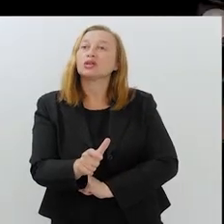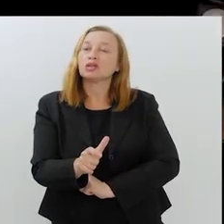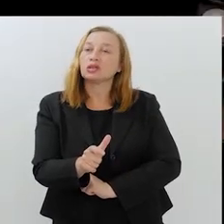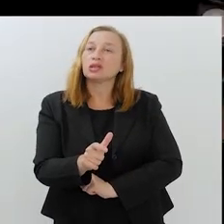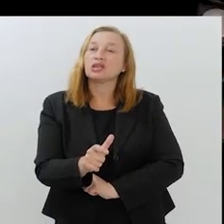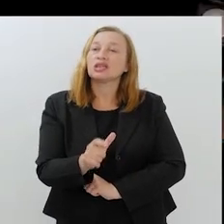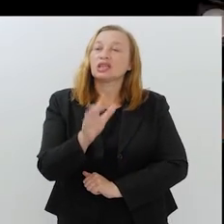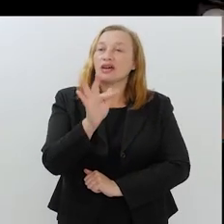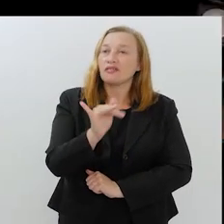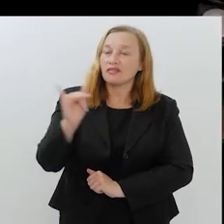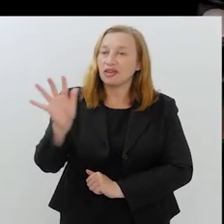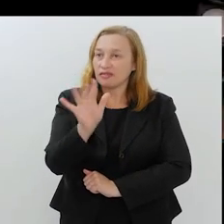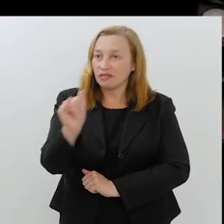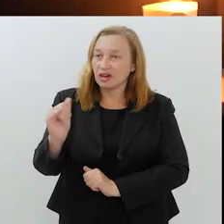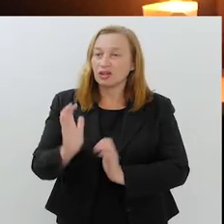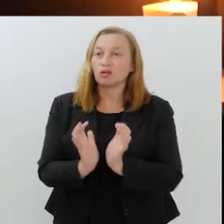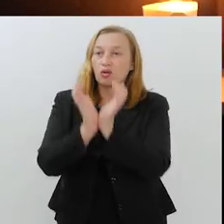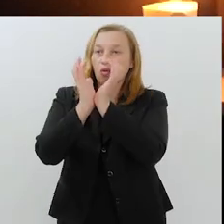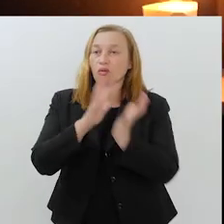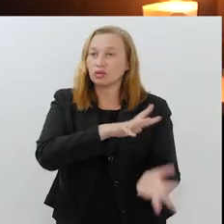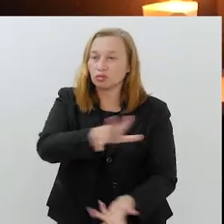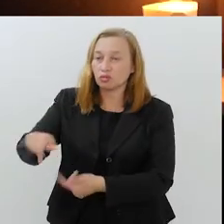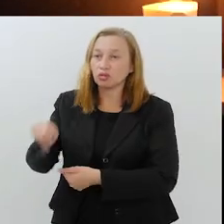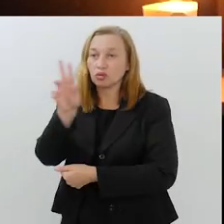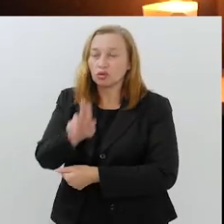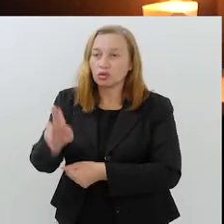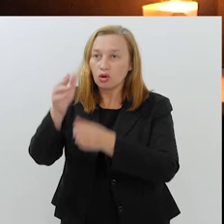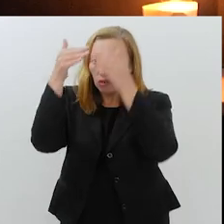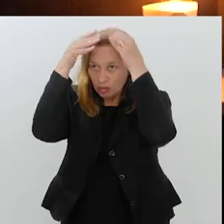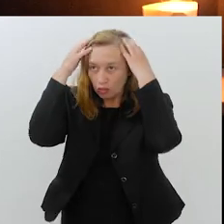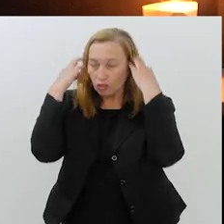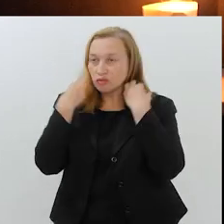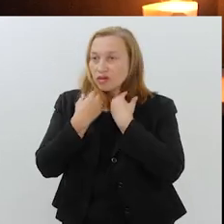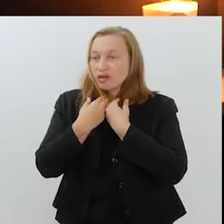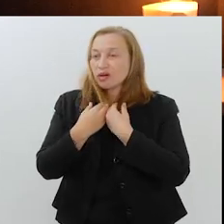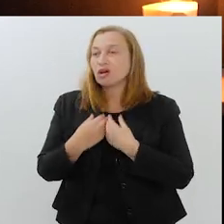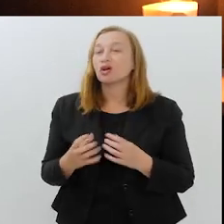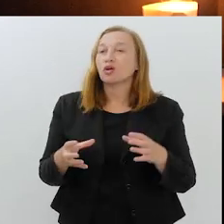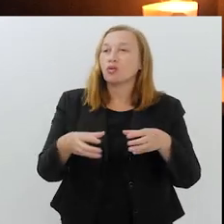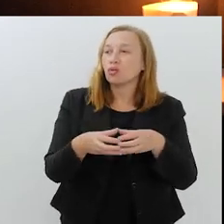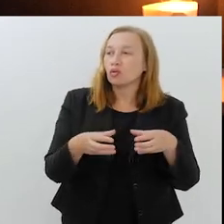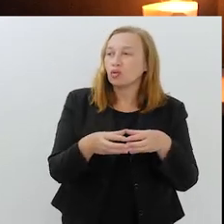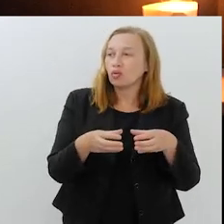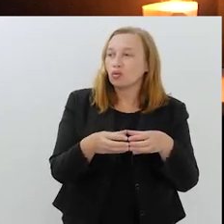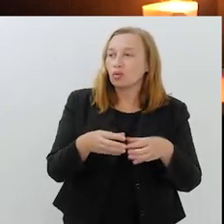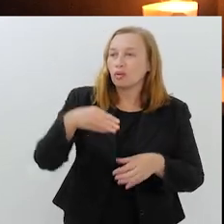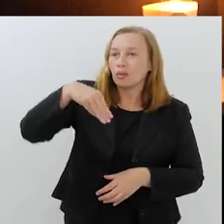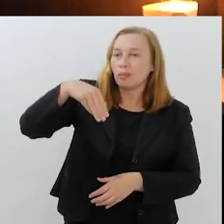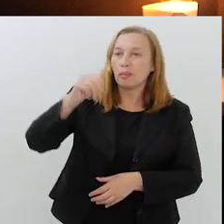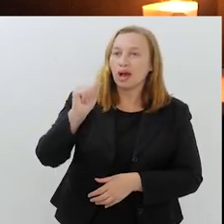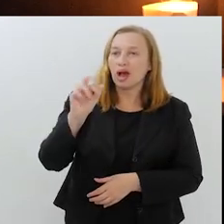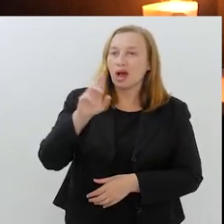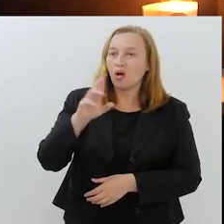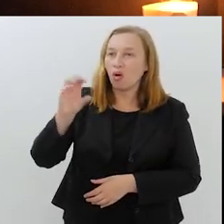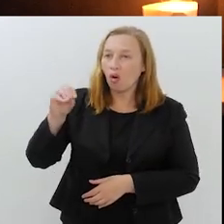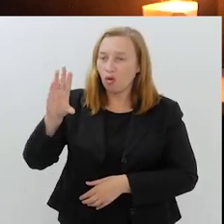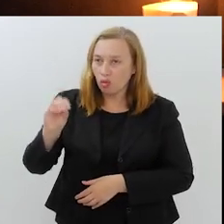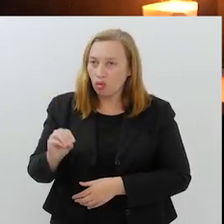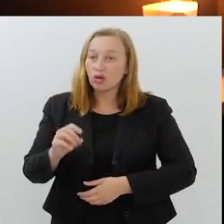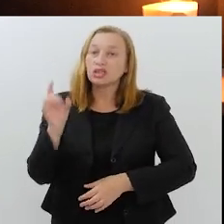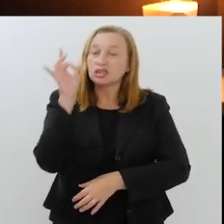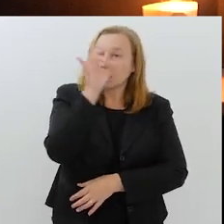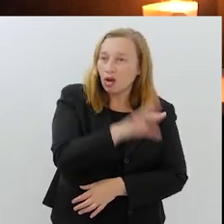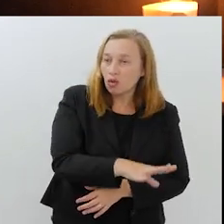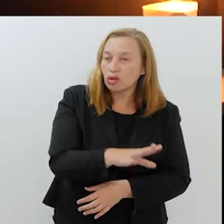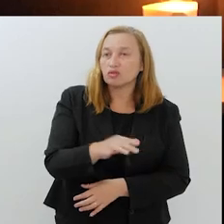competição oficial internacional da FIFA numa Copa do Mundo com o véu da equipe do Marrocos. Nós tivemos também